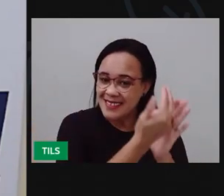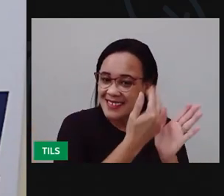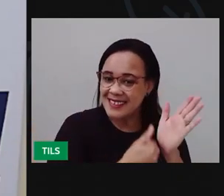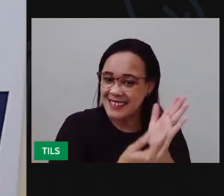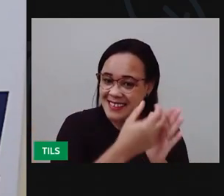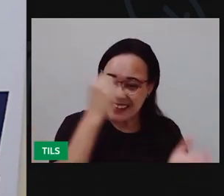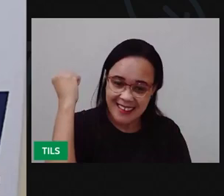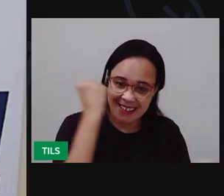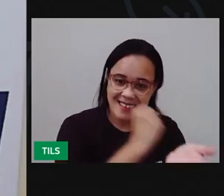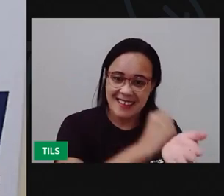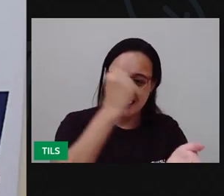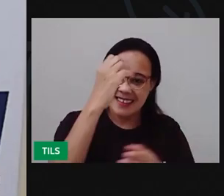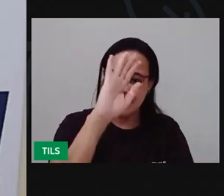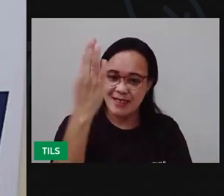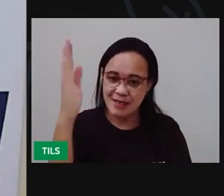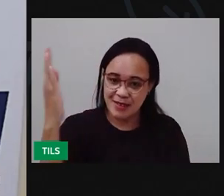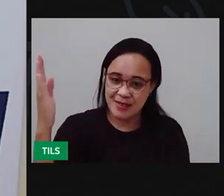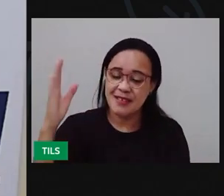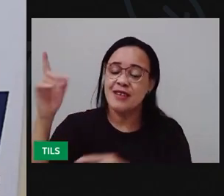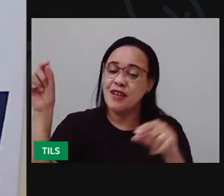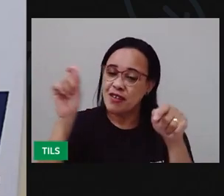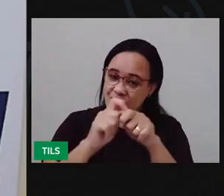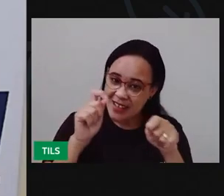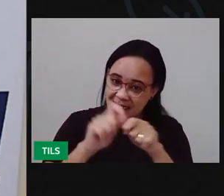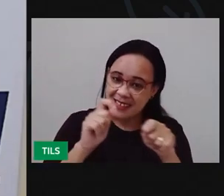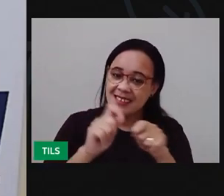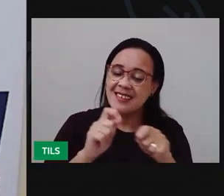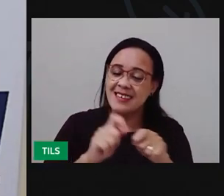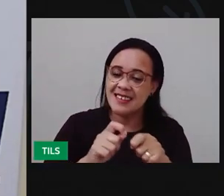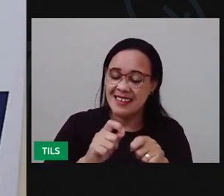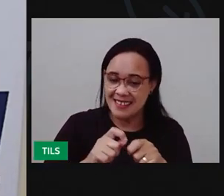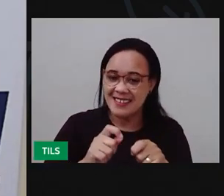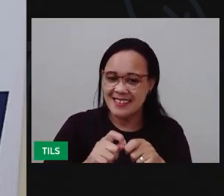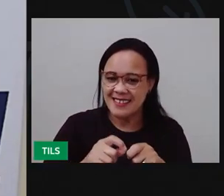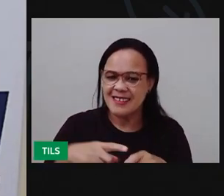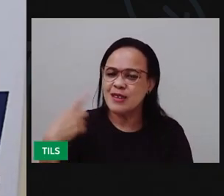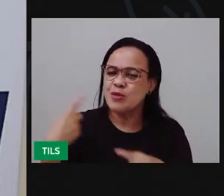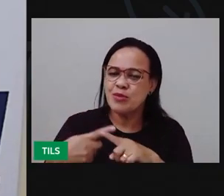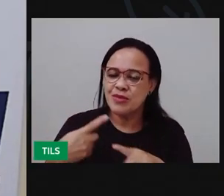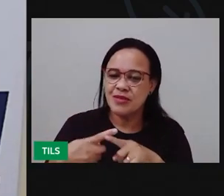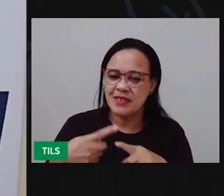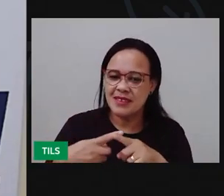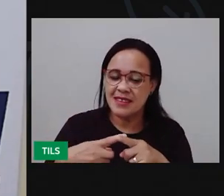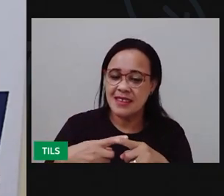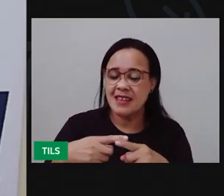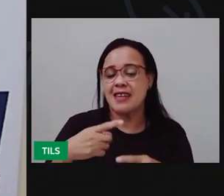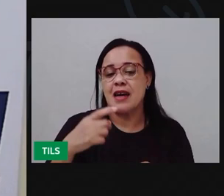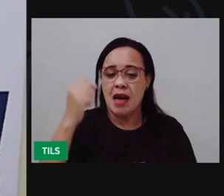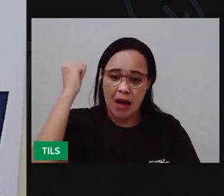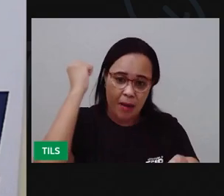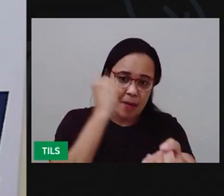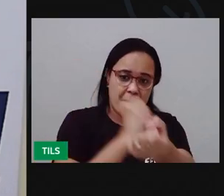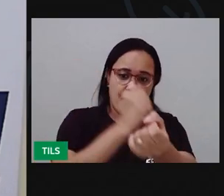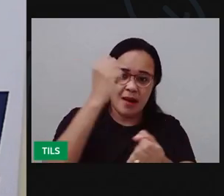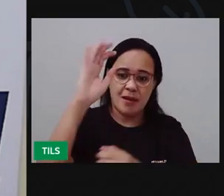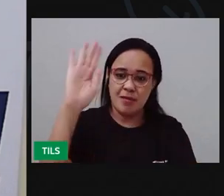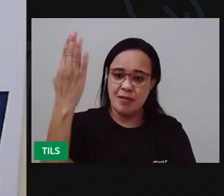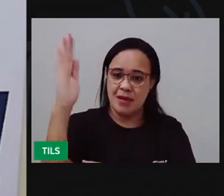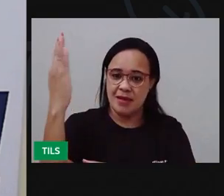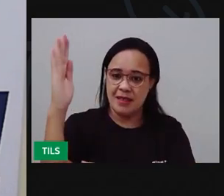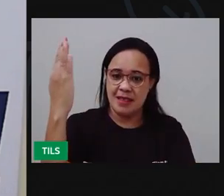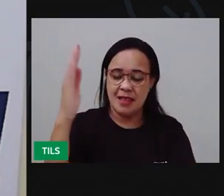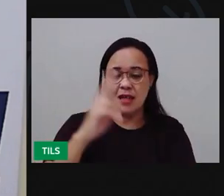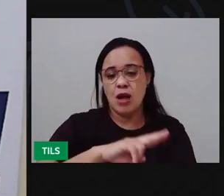Relembramos aí que a xilogravura é uma técnica para fazer uma arte, uma gravura